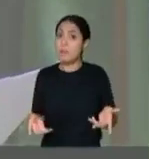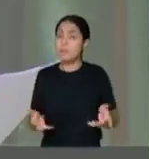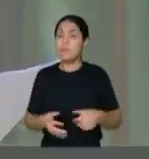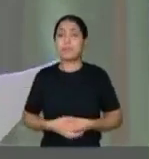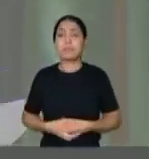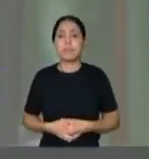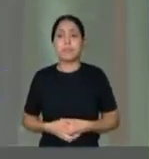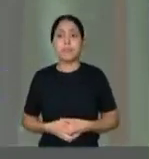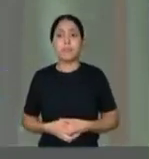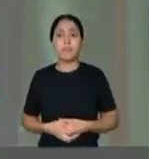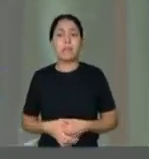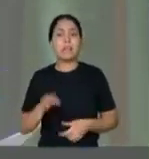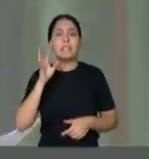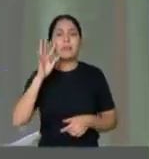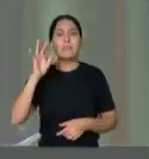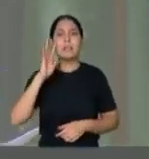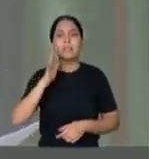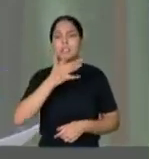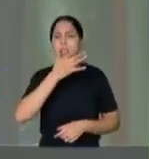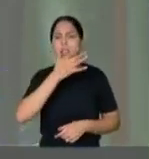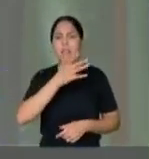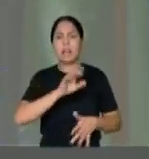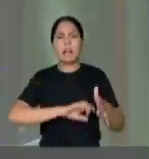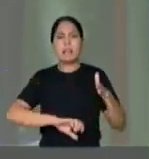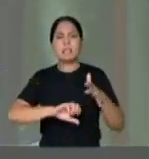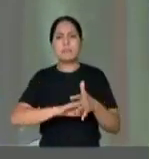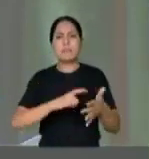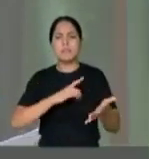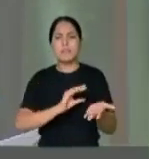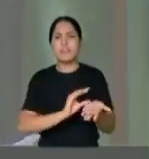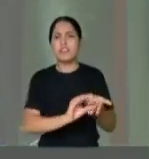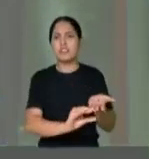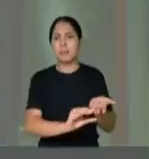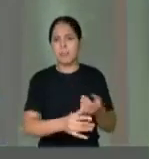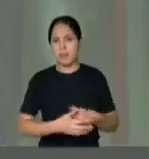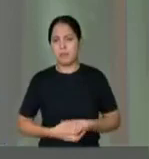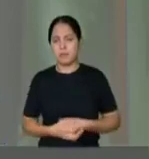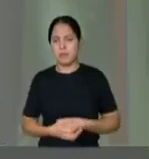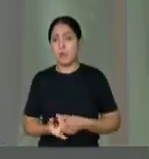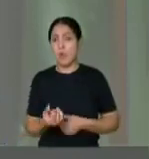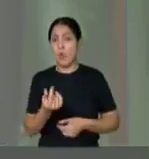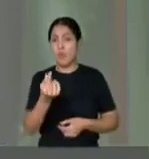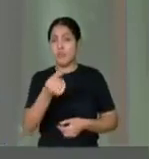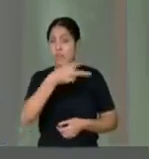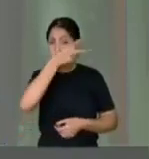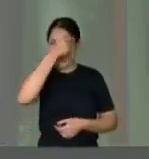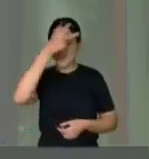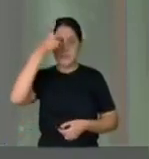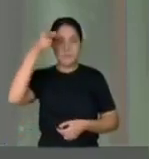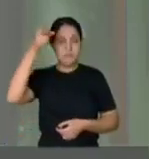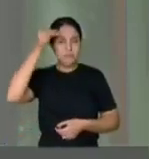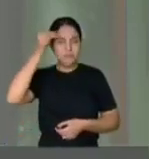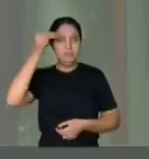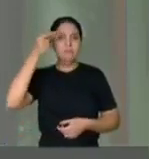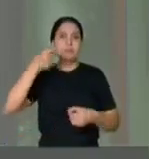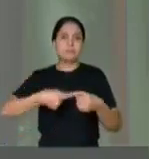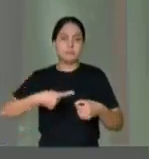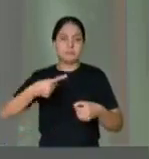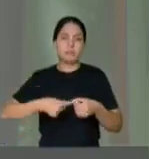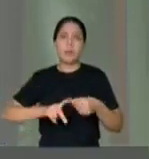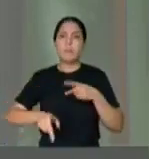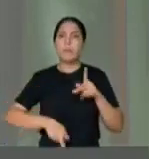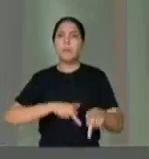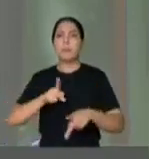Imaginem as empresas que investiram nisso. Imaginem o dinheiro que as prefeituras, as comunidades, as